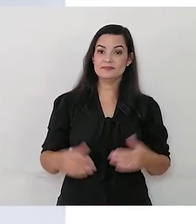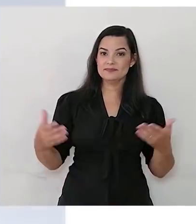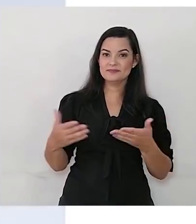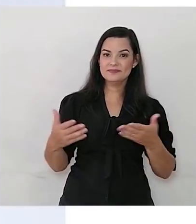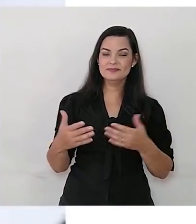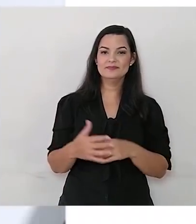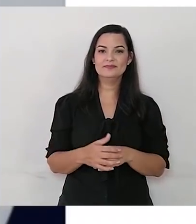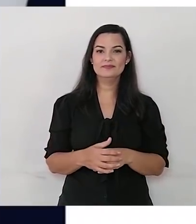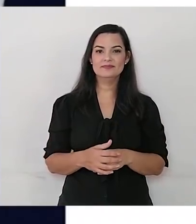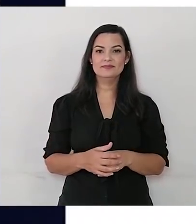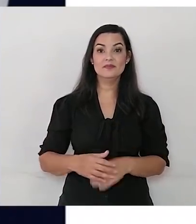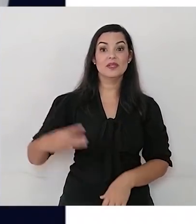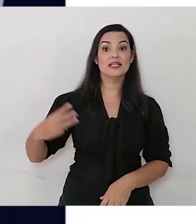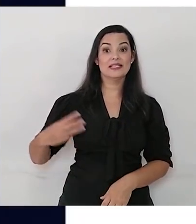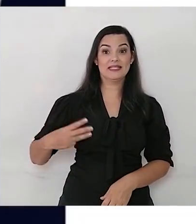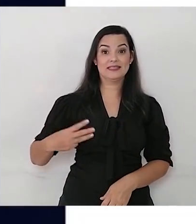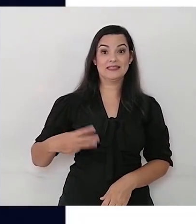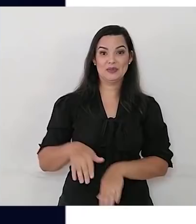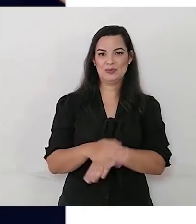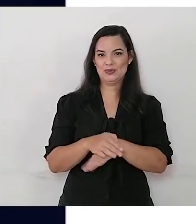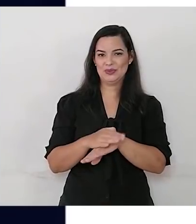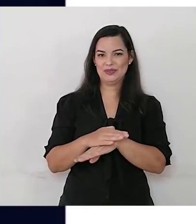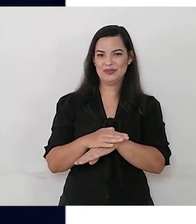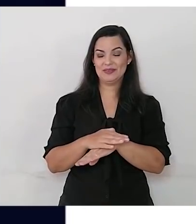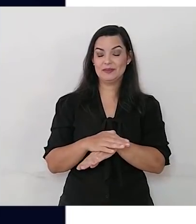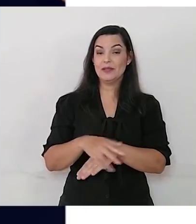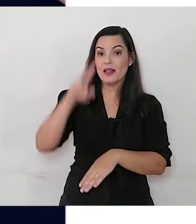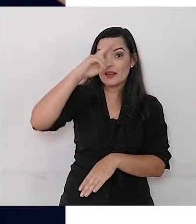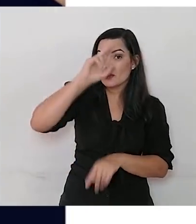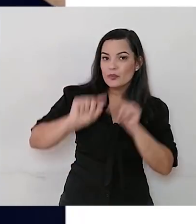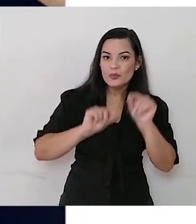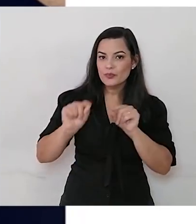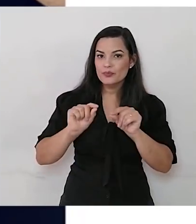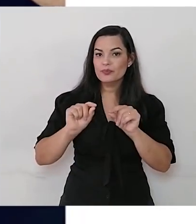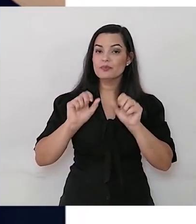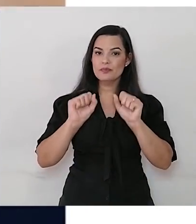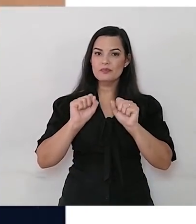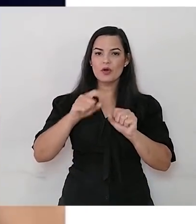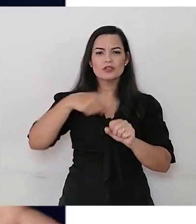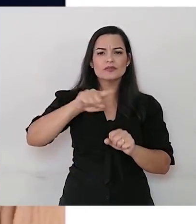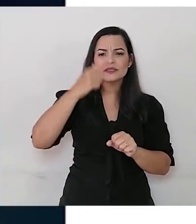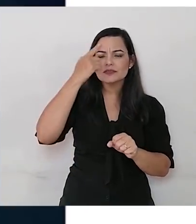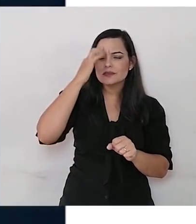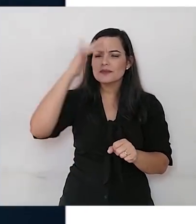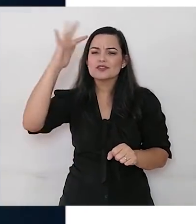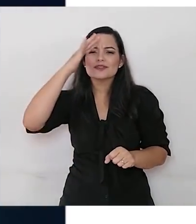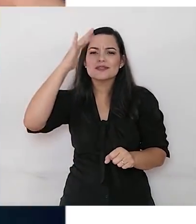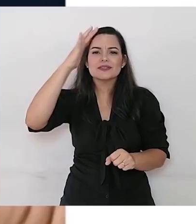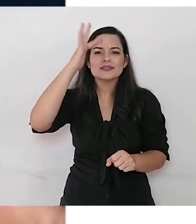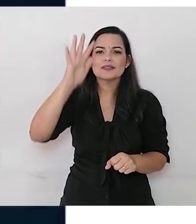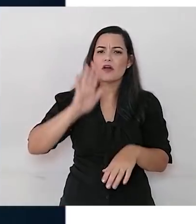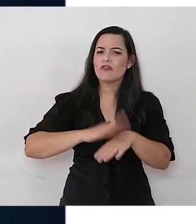Agora, vamos para o terceiro tipo de joaninha. Lembrando que você pode deixar a sua criatividade fluir